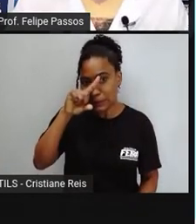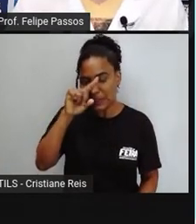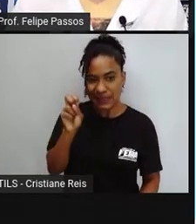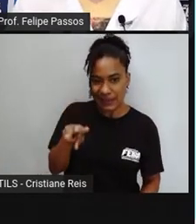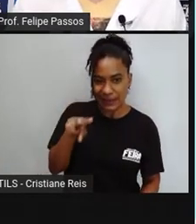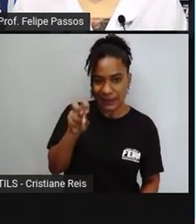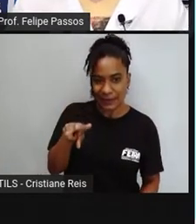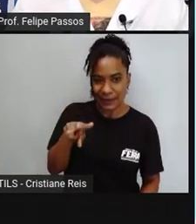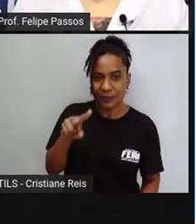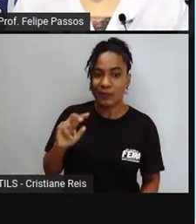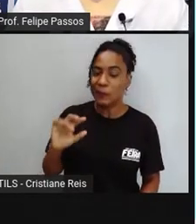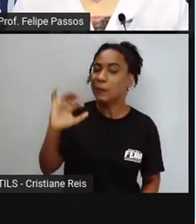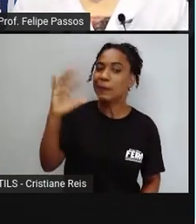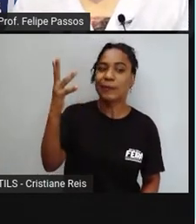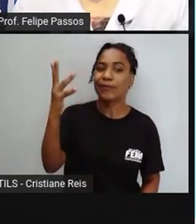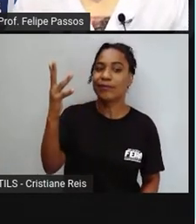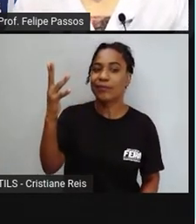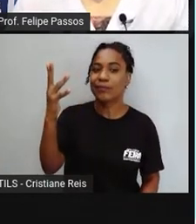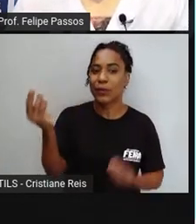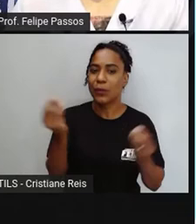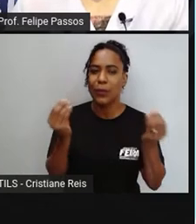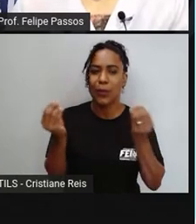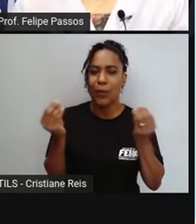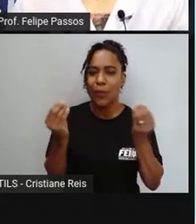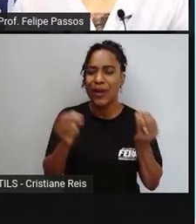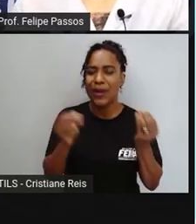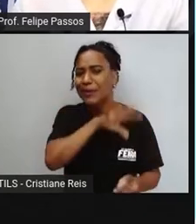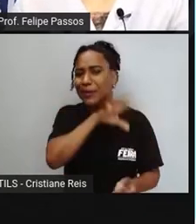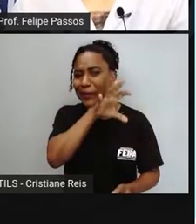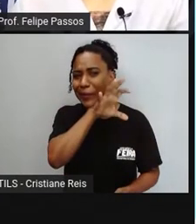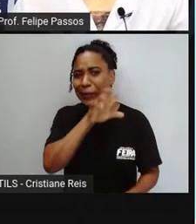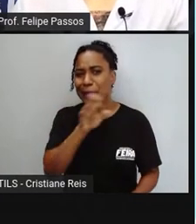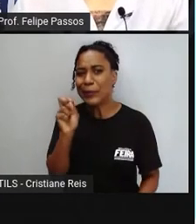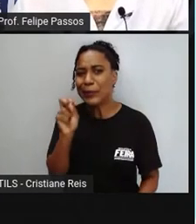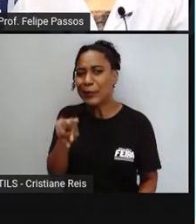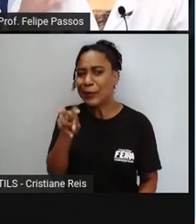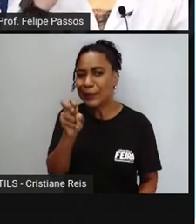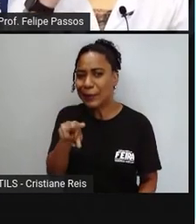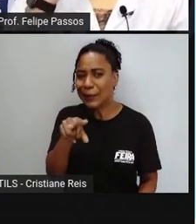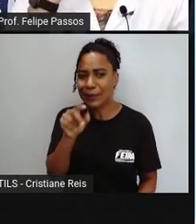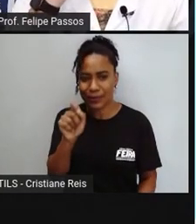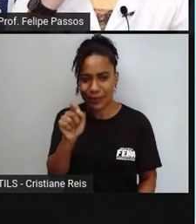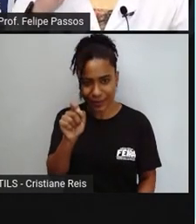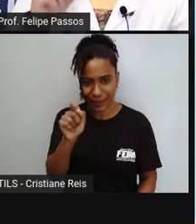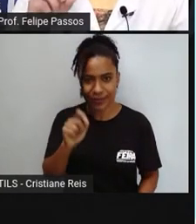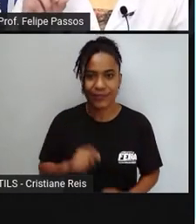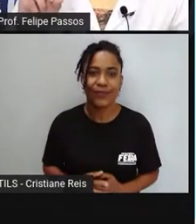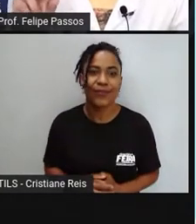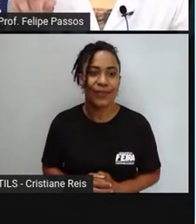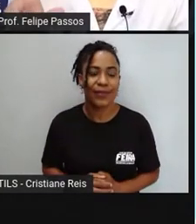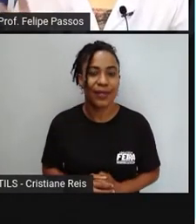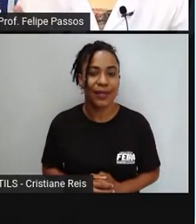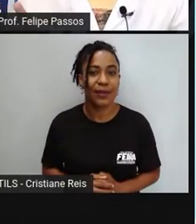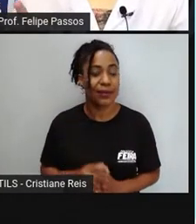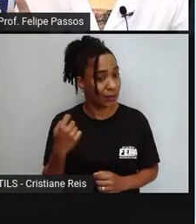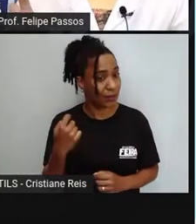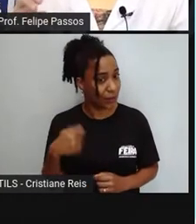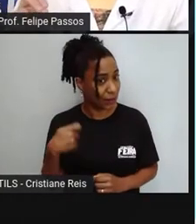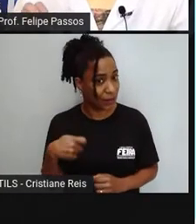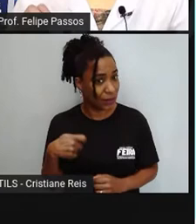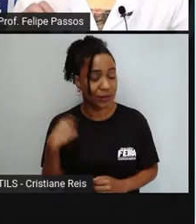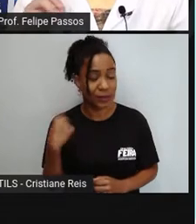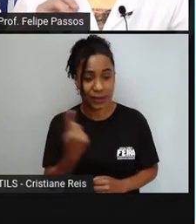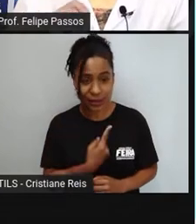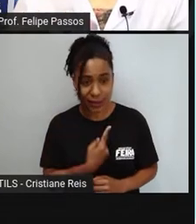Animais peçonhentos, você sabe o que é isso? Vamos aprender. Então, para começar, a gente precisa fazer uma diferenciação